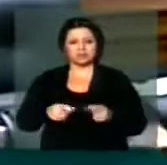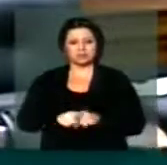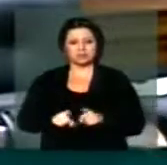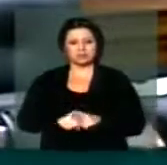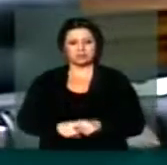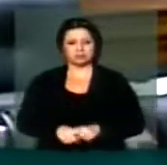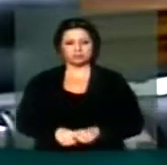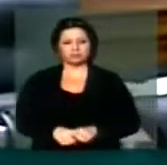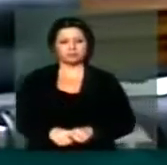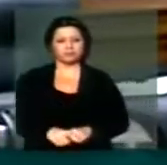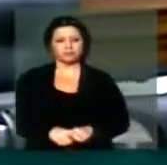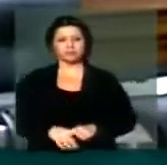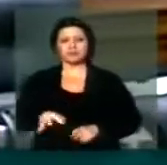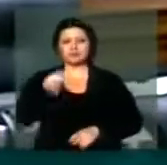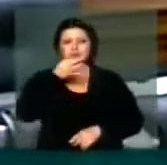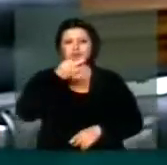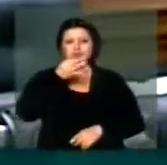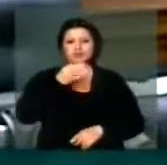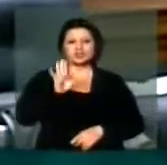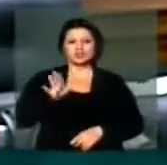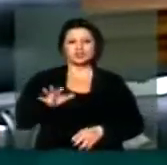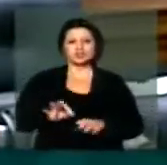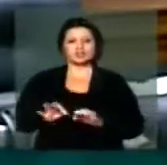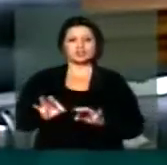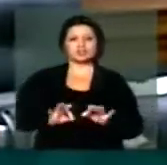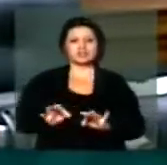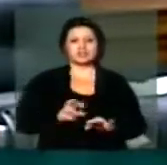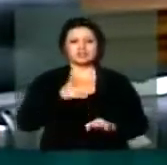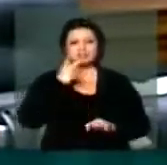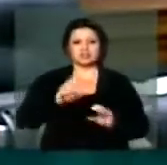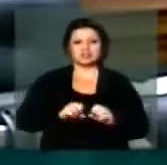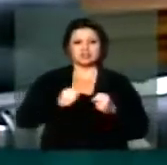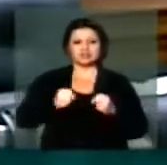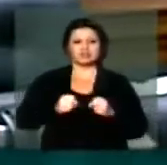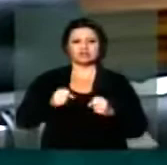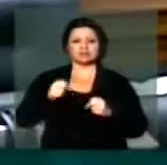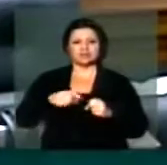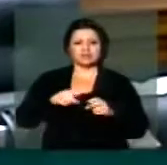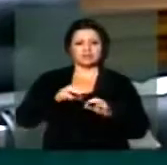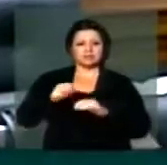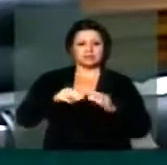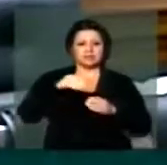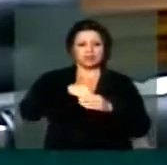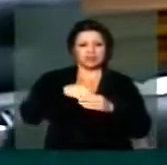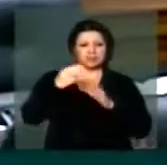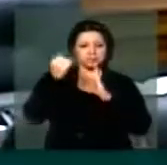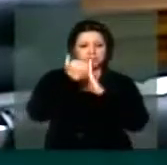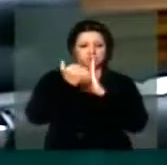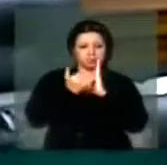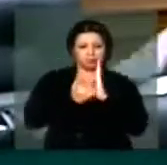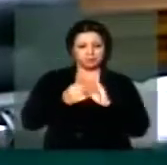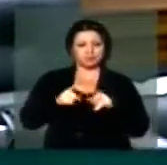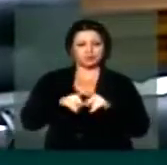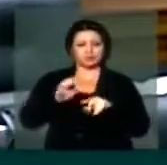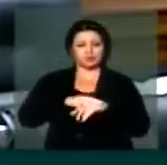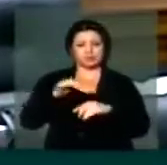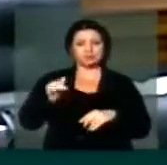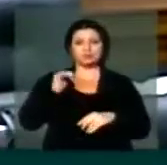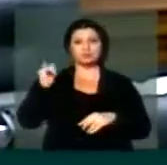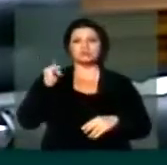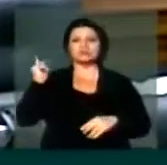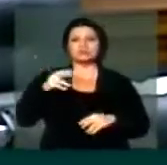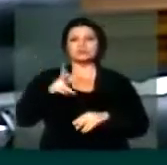queria aqui trazer uma sugestão, já que Vossa Excelência fará um esforço concentrado, nós temos um tema que é um tema, hoje, de fundamental